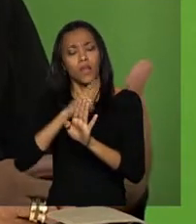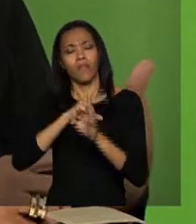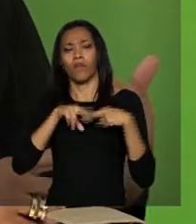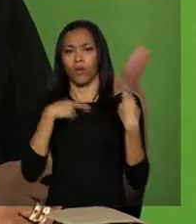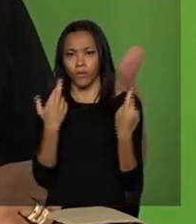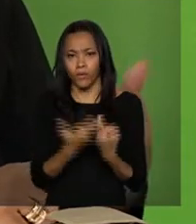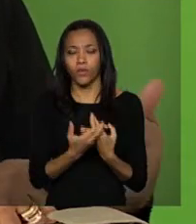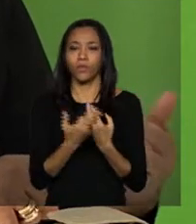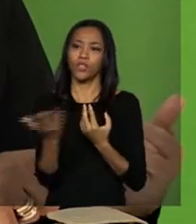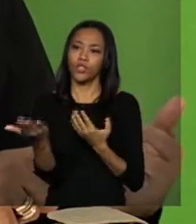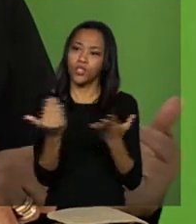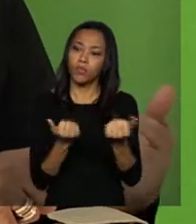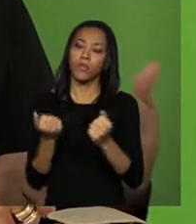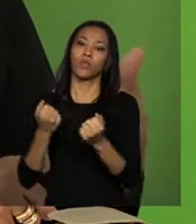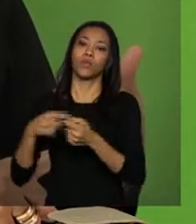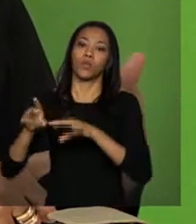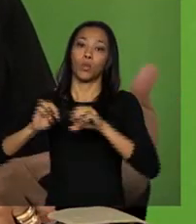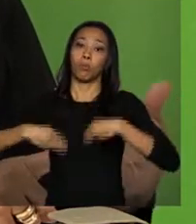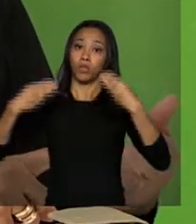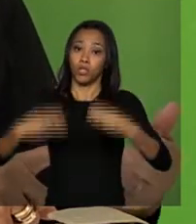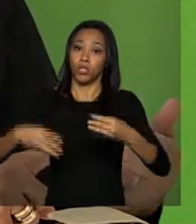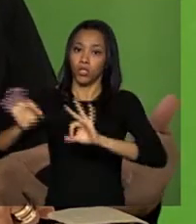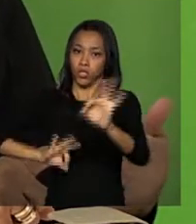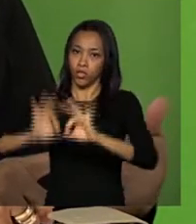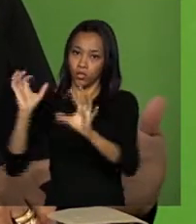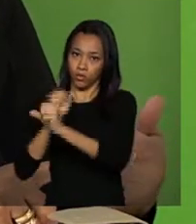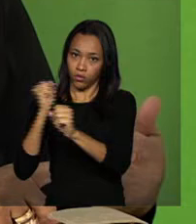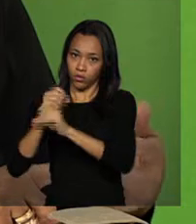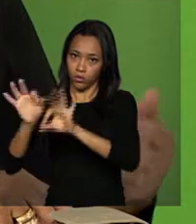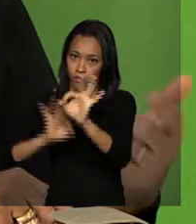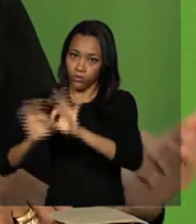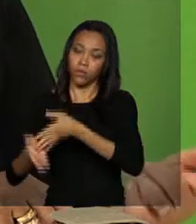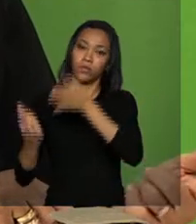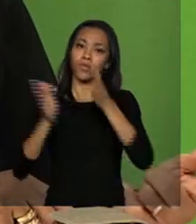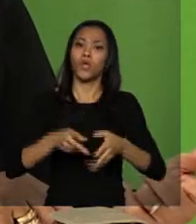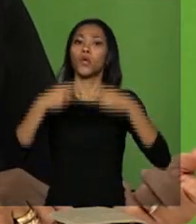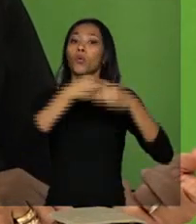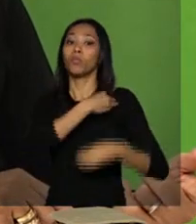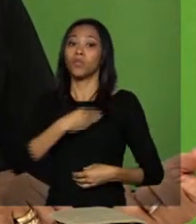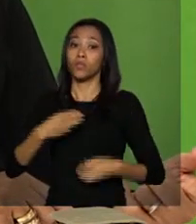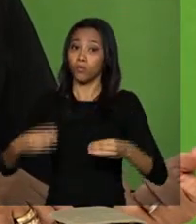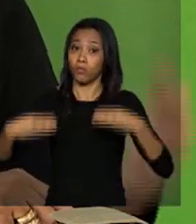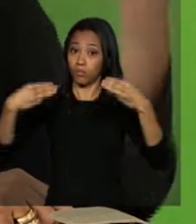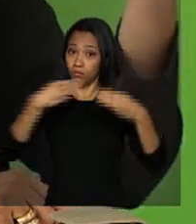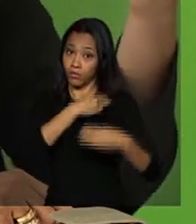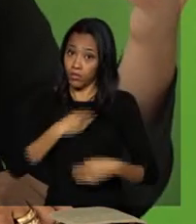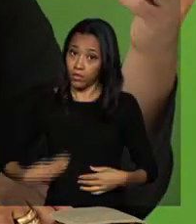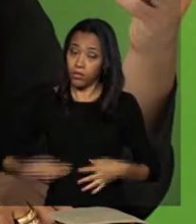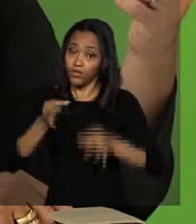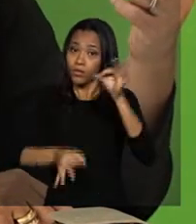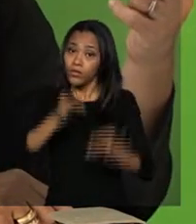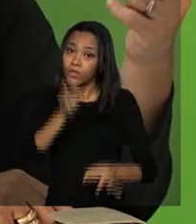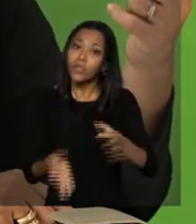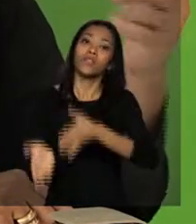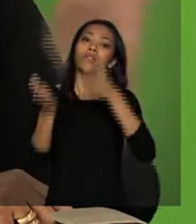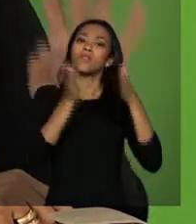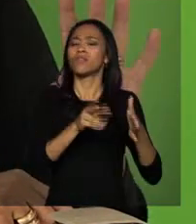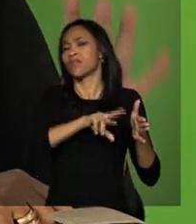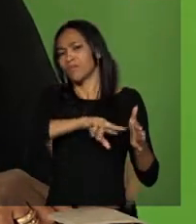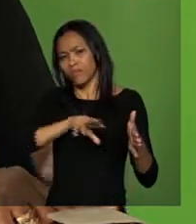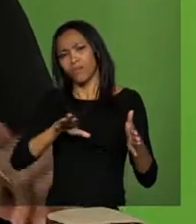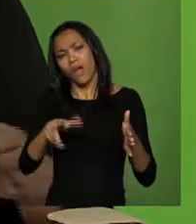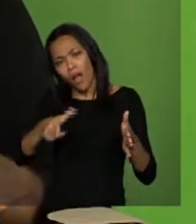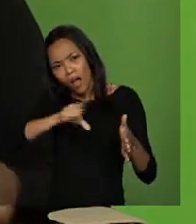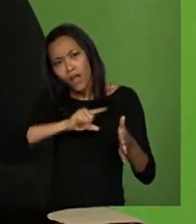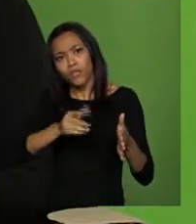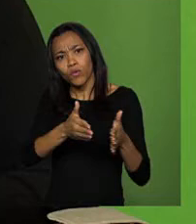envolvendo os ministros de Planejamento, ministros da Justiça, pessoal da FUNAI, todo mundo recebeu antes de ser encaminhado para o Congresso, tá?